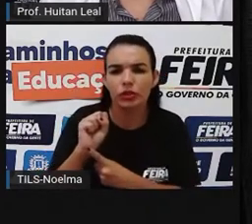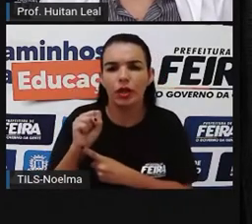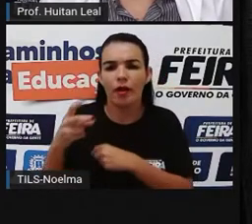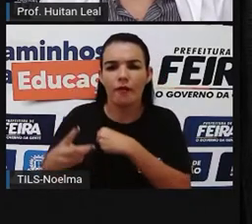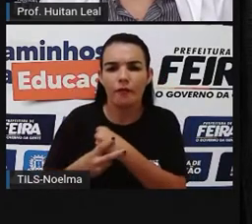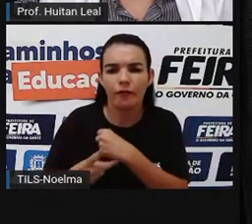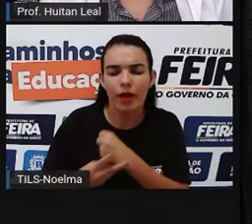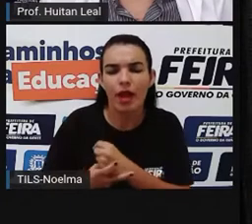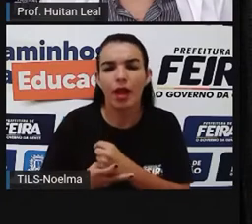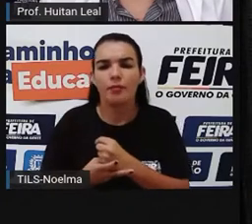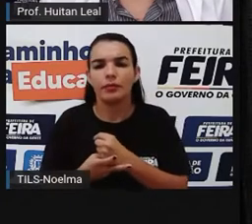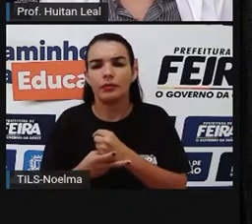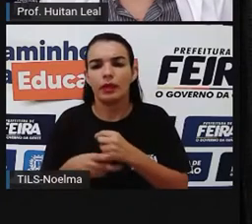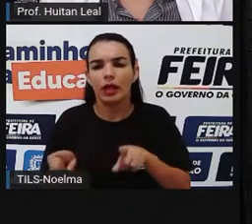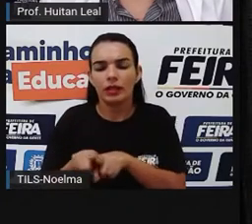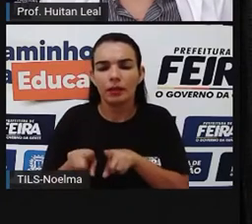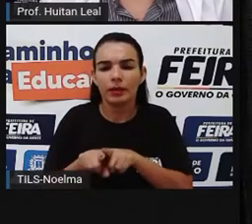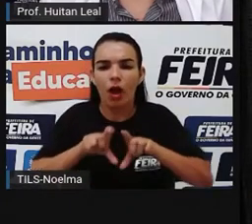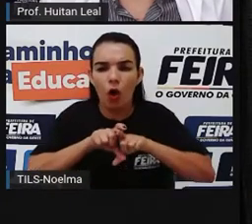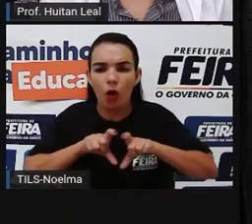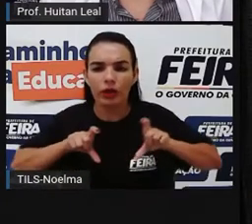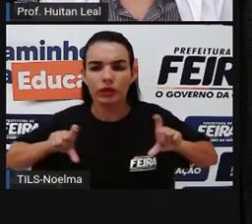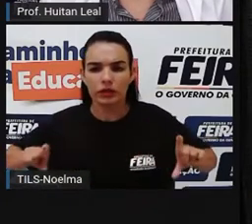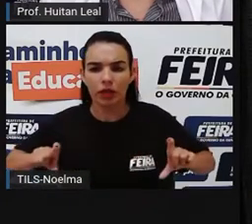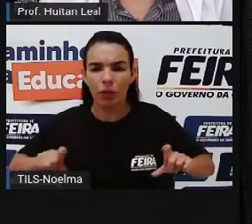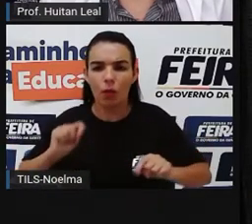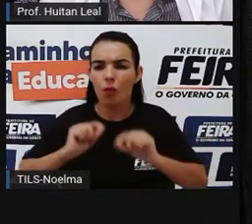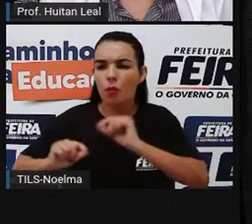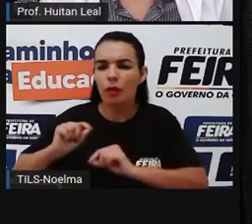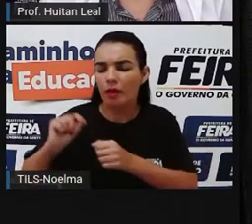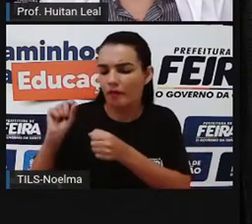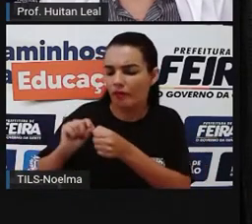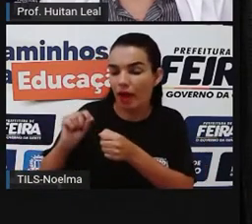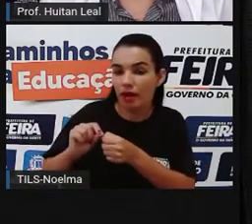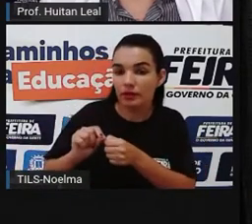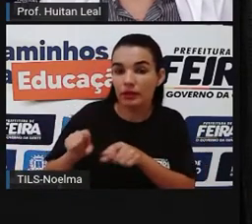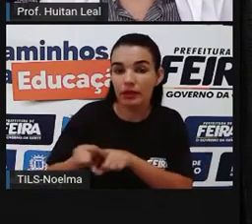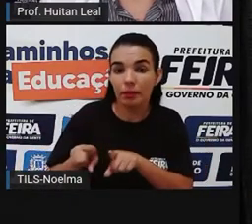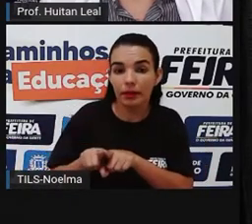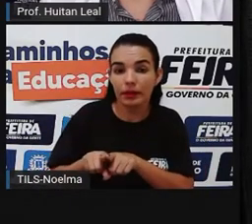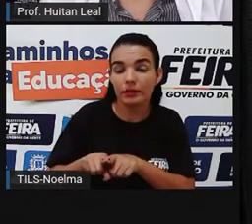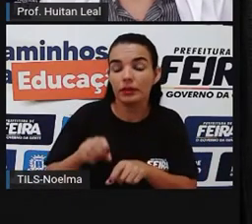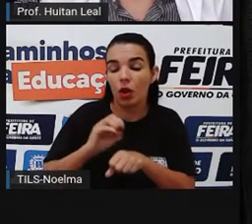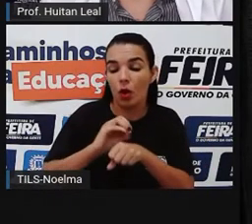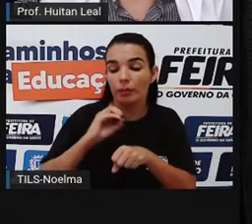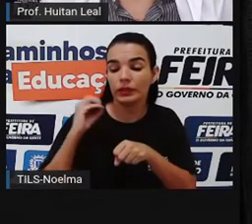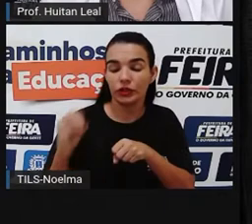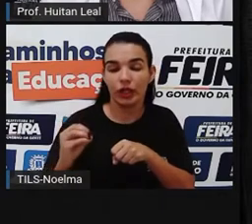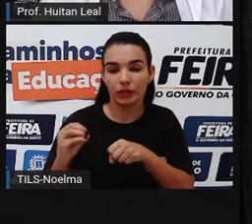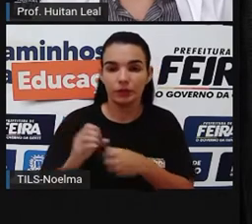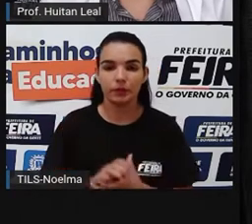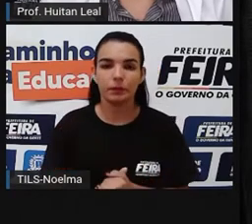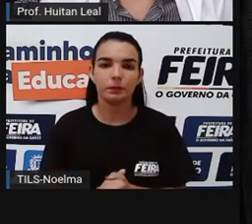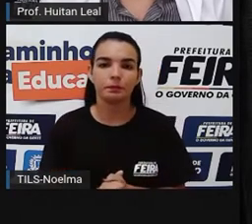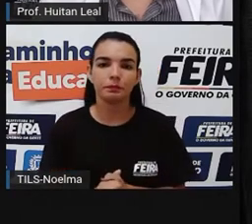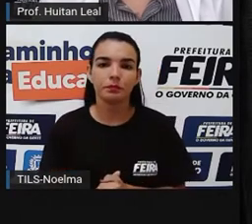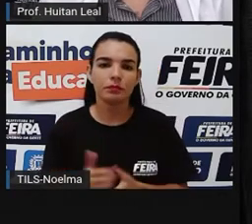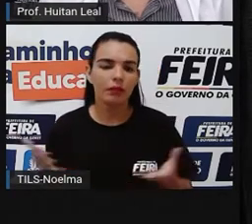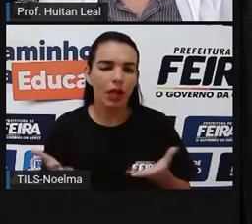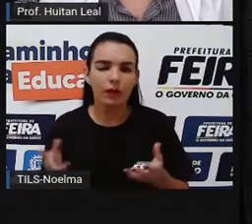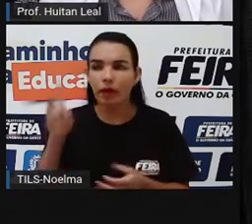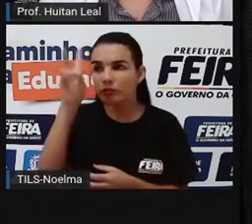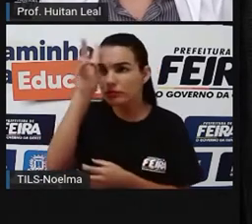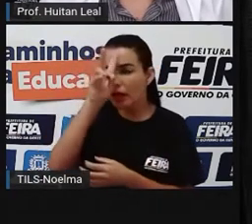objeto da oração. Lembrando que nós estamos enfocando nos verbos, ok? Bom, vamos tentar